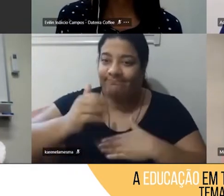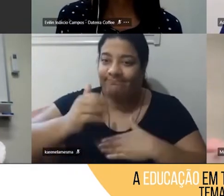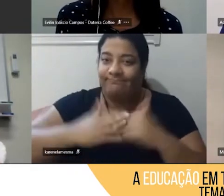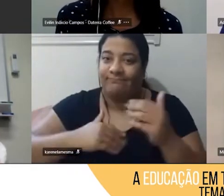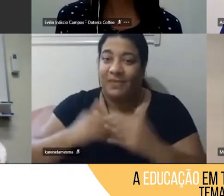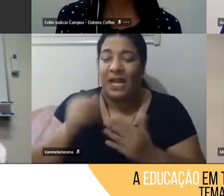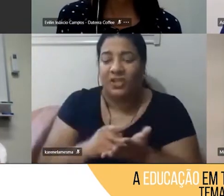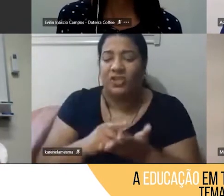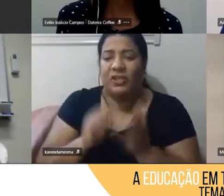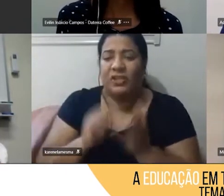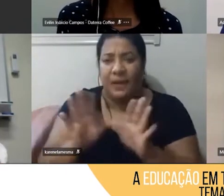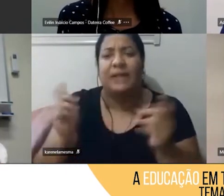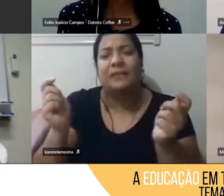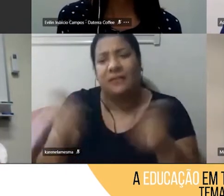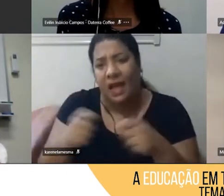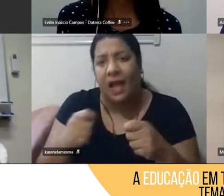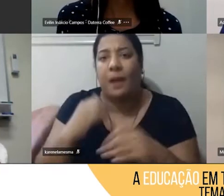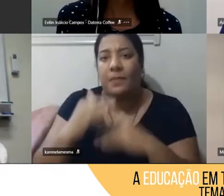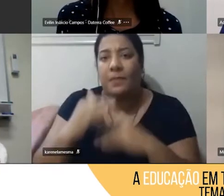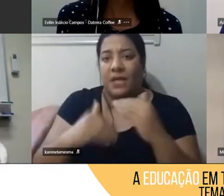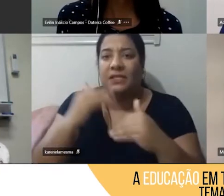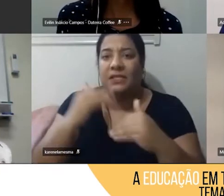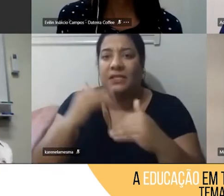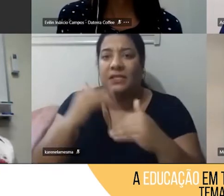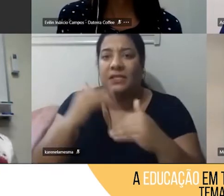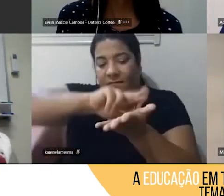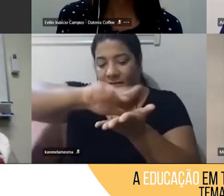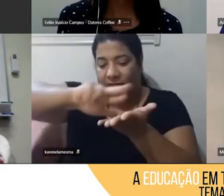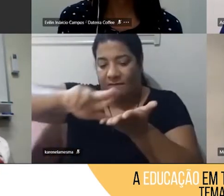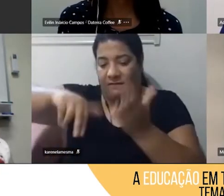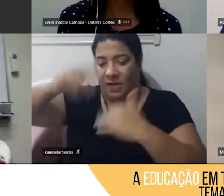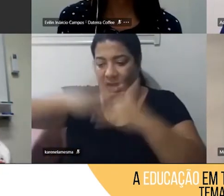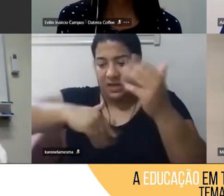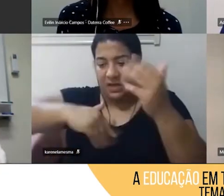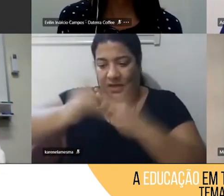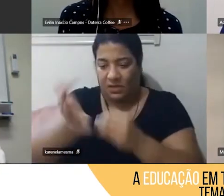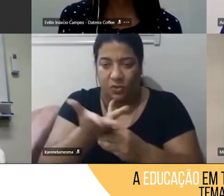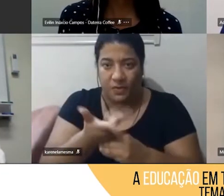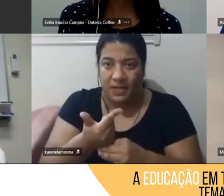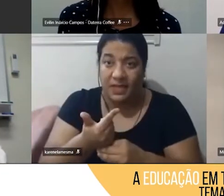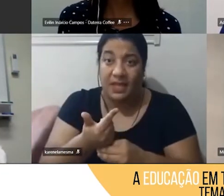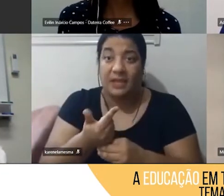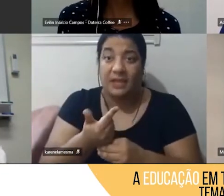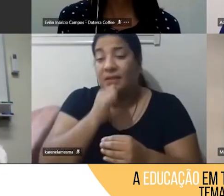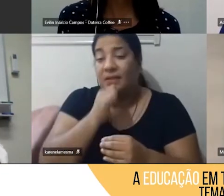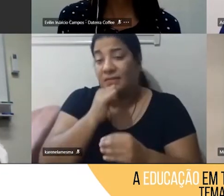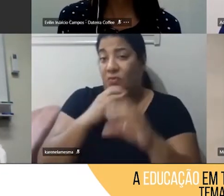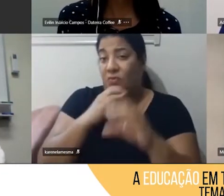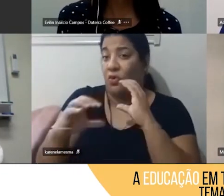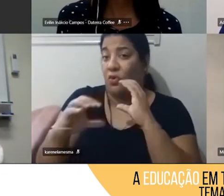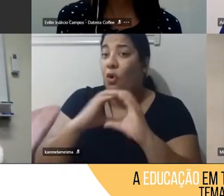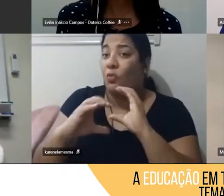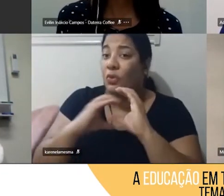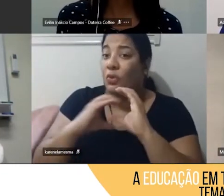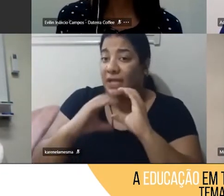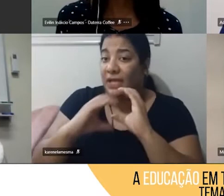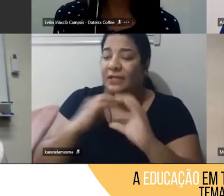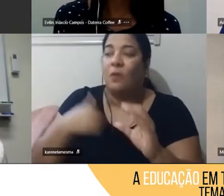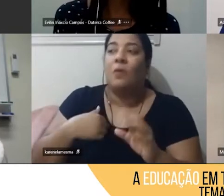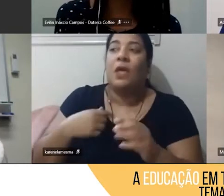de desenvolver várias das competências, até a competência da comunicação, eu tenho pego no pé deles, né,